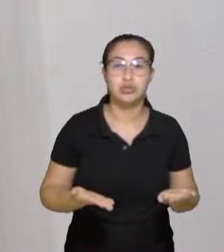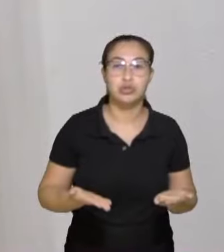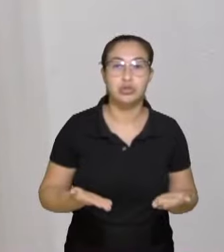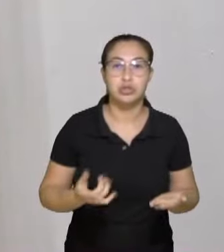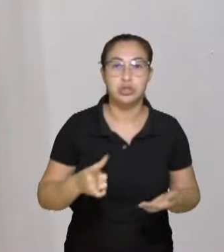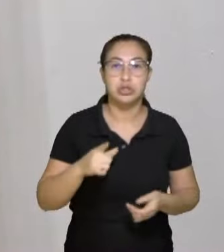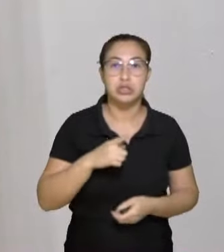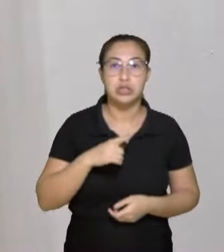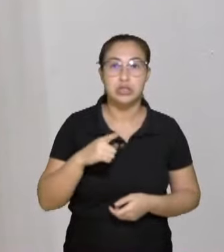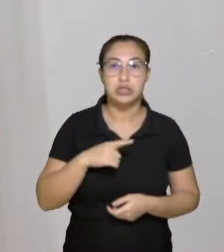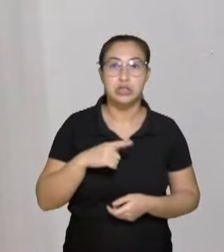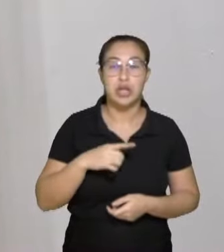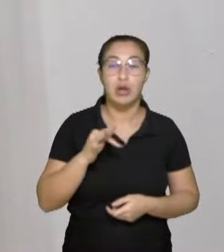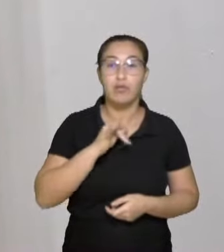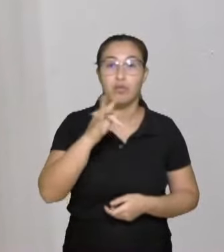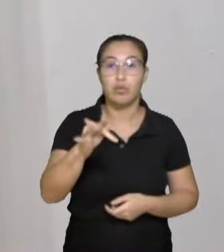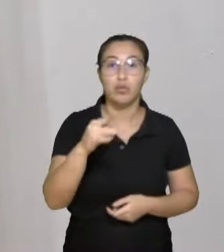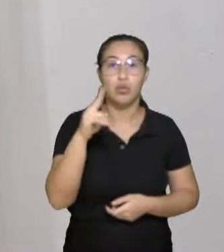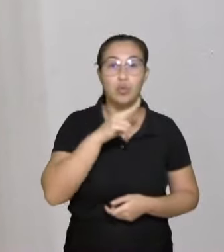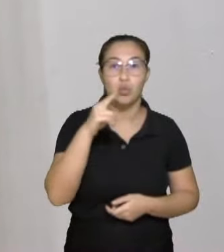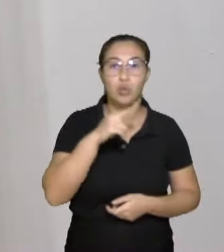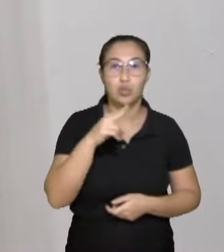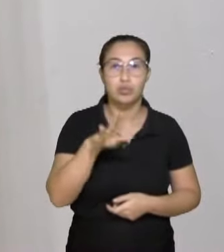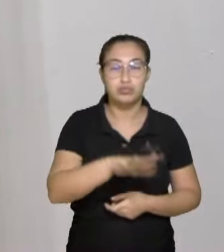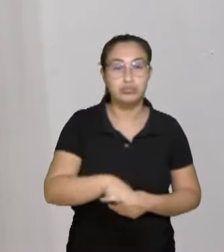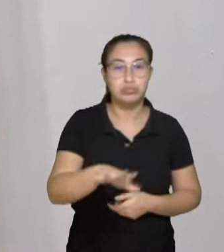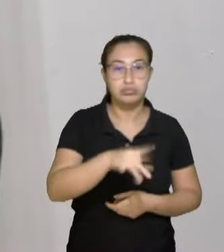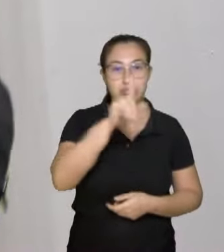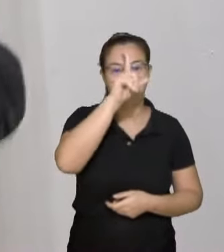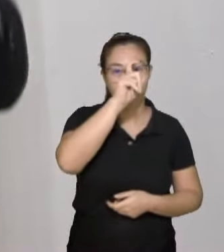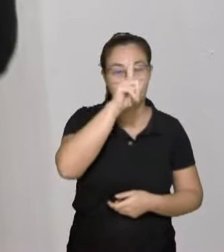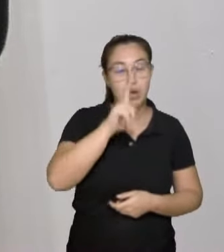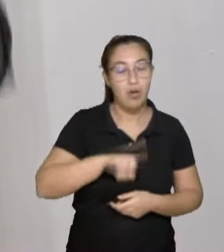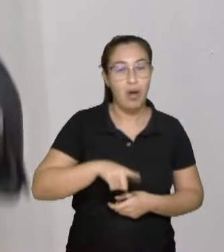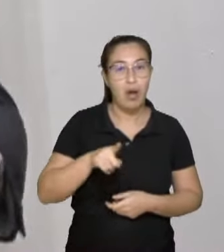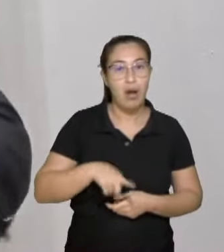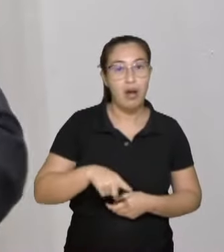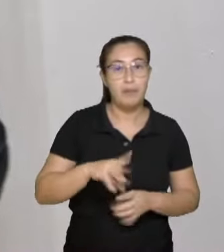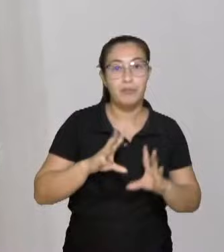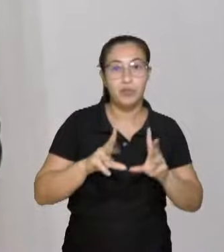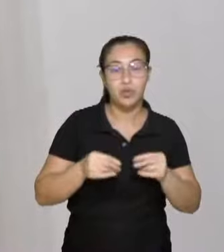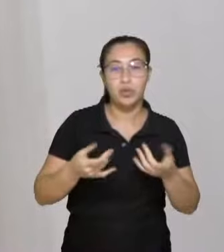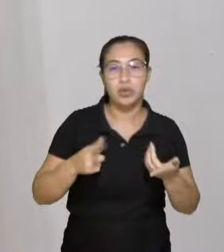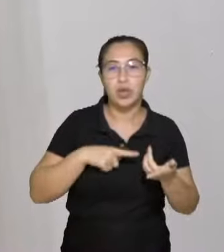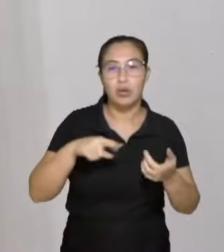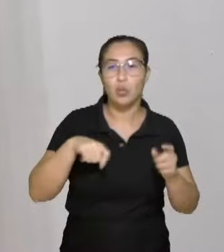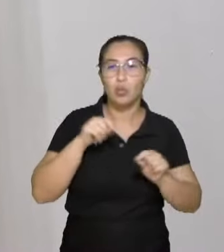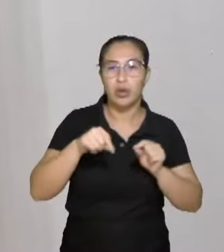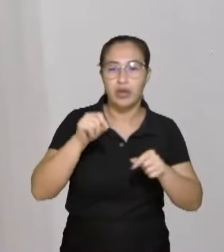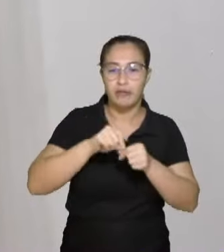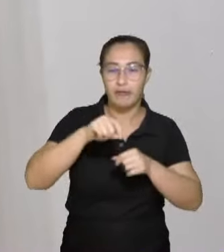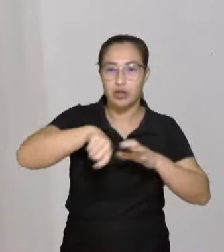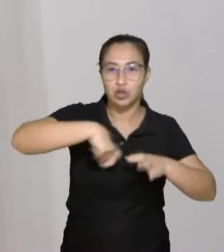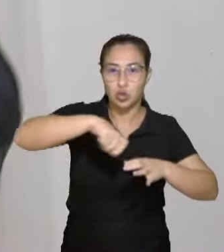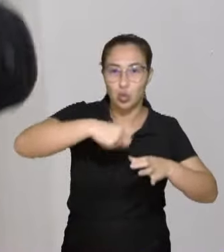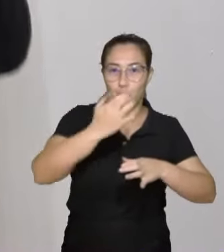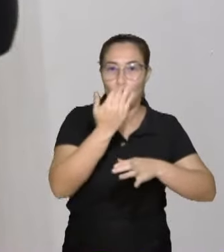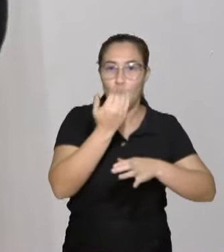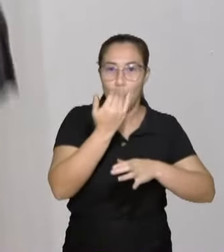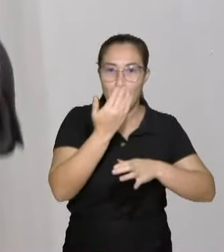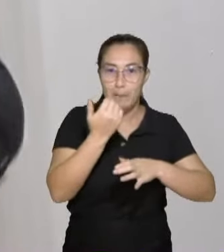futura emergência do hospital nosso senhor da Conceição, é onde funciona toda a cozinha do hospital,